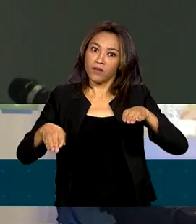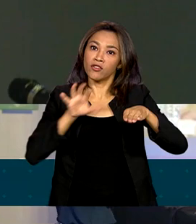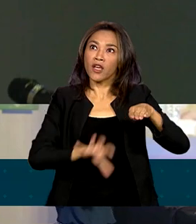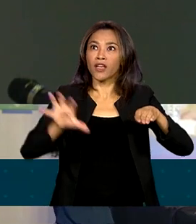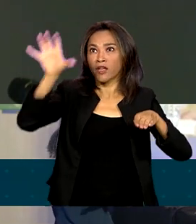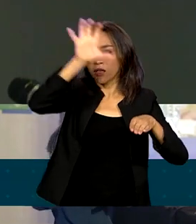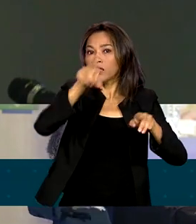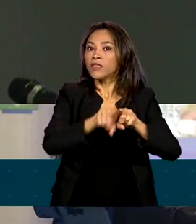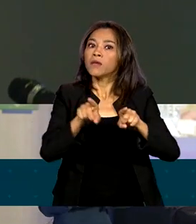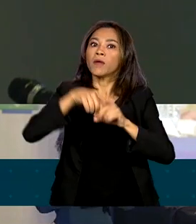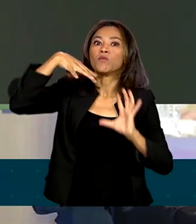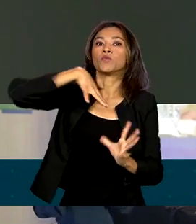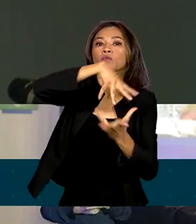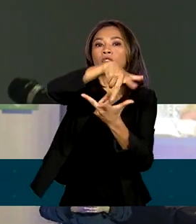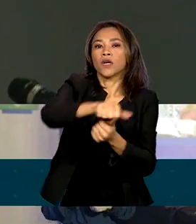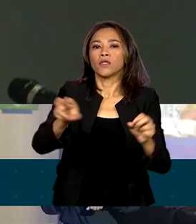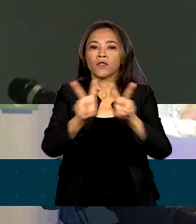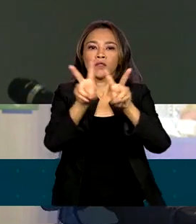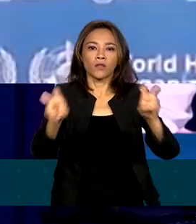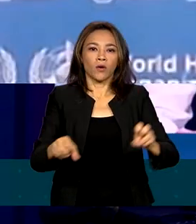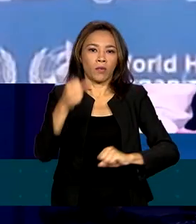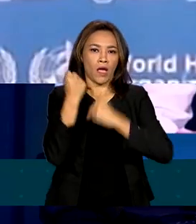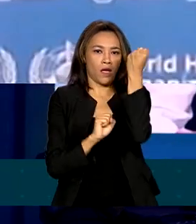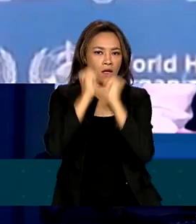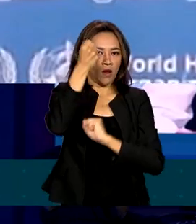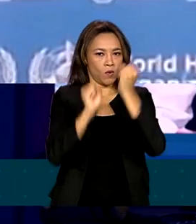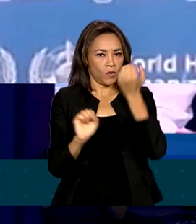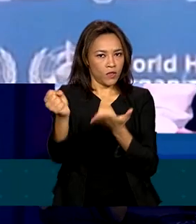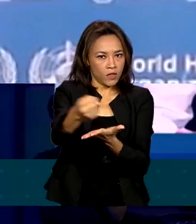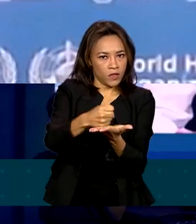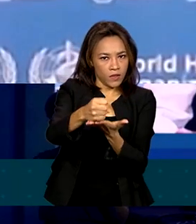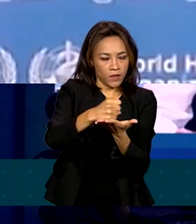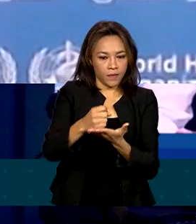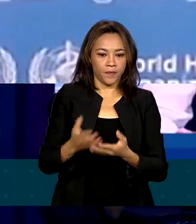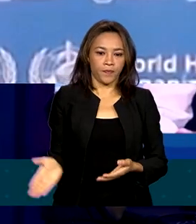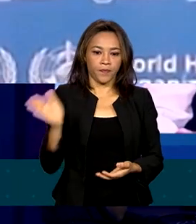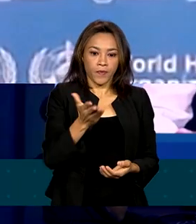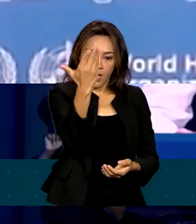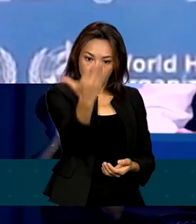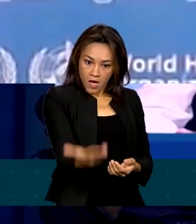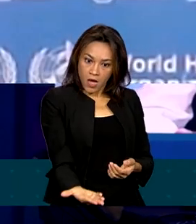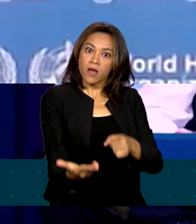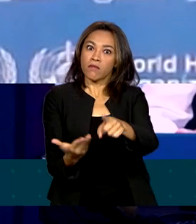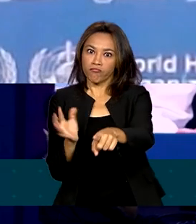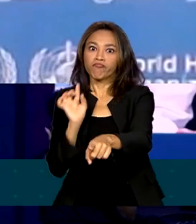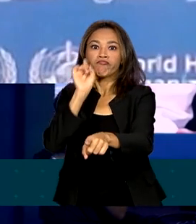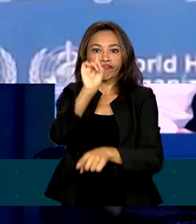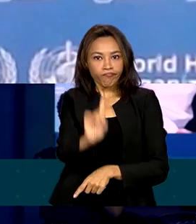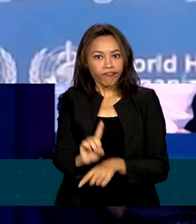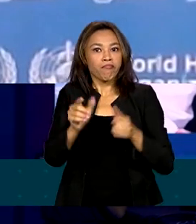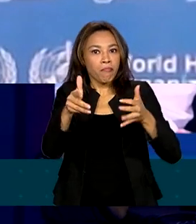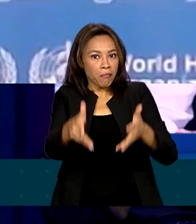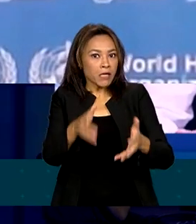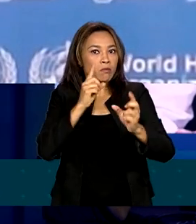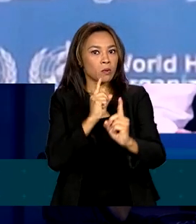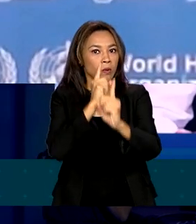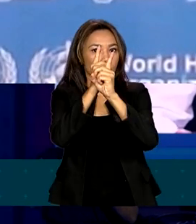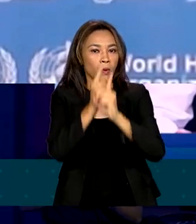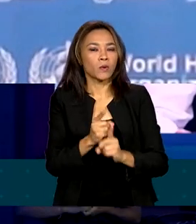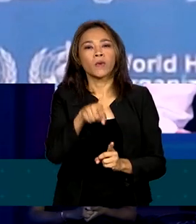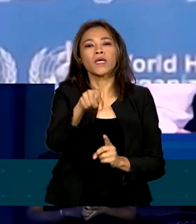relação aos produtos da indústria farmacêutica. Tedros Adhanom, que participou do encontro pela Organização Mundial da Saúde,